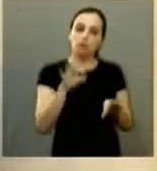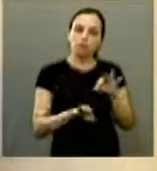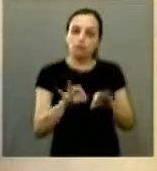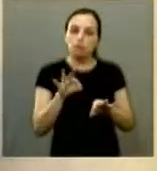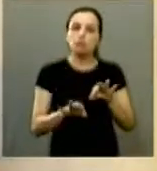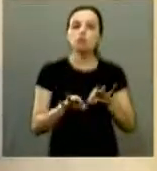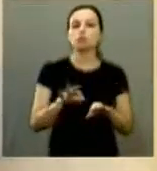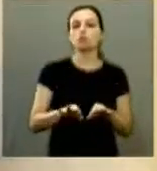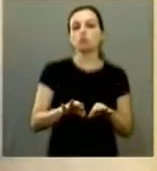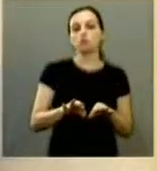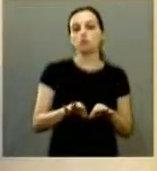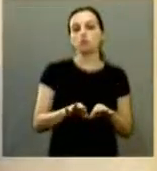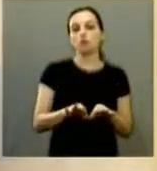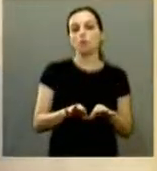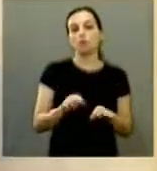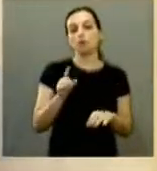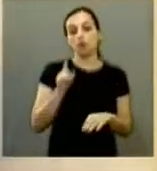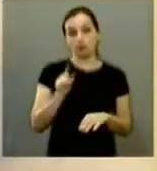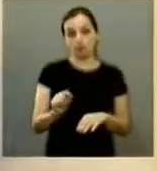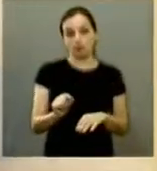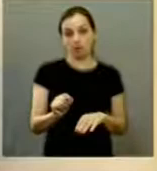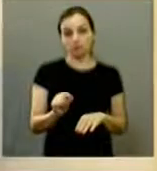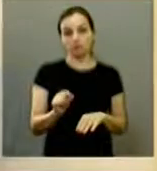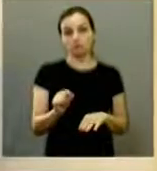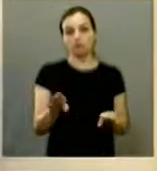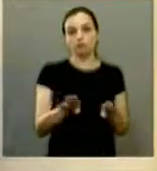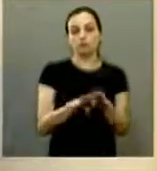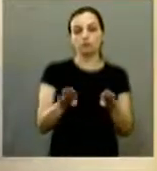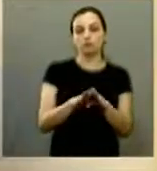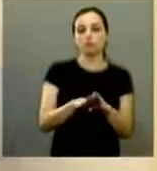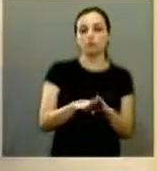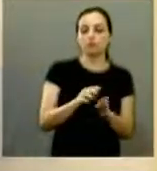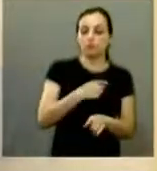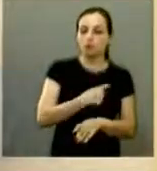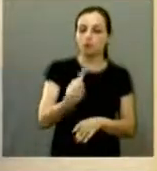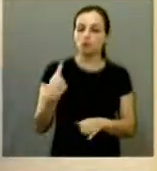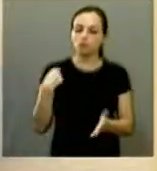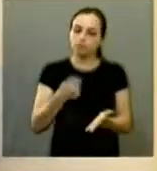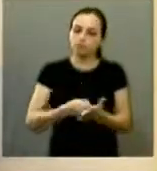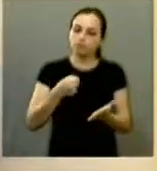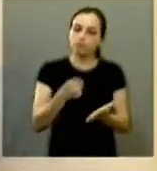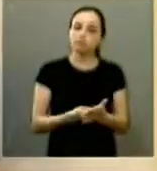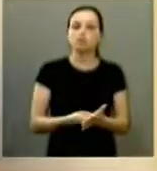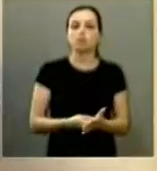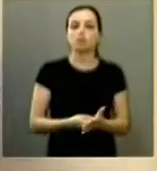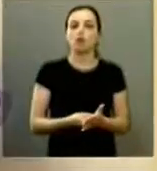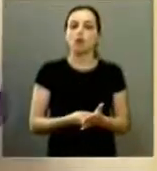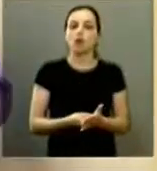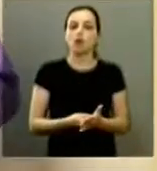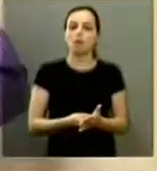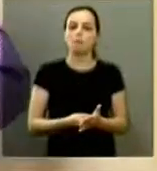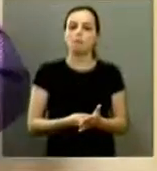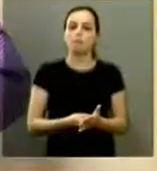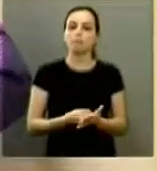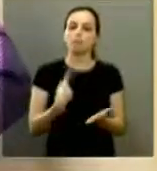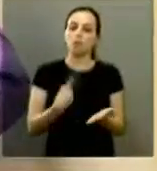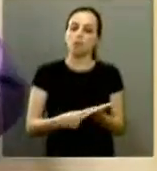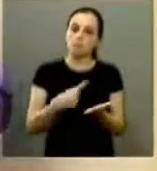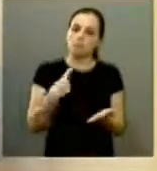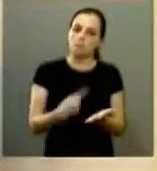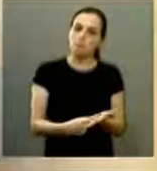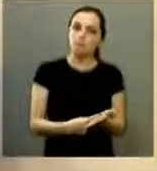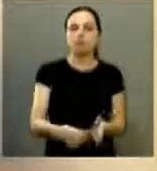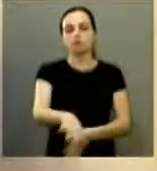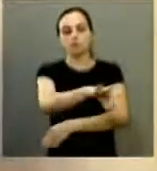pelo crime de maus-tratos e aí eu acho que cabe também da nossa parte cobrar esse rigor da prefeitura